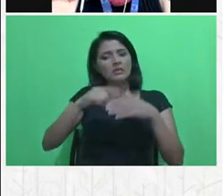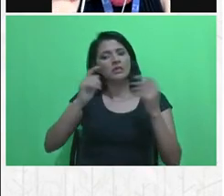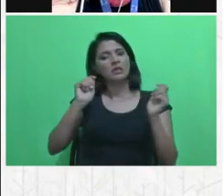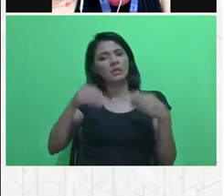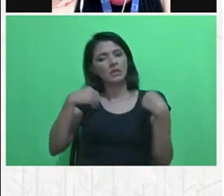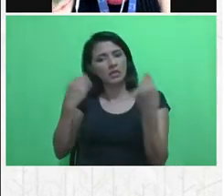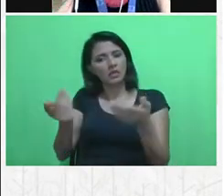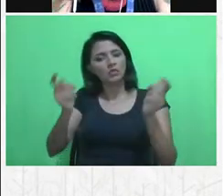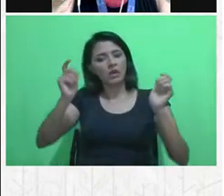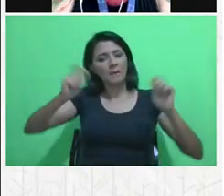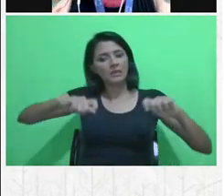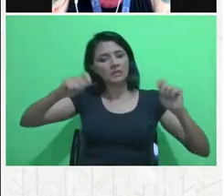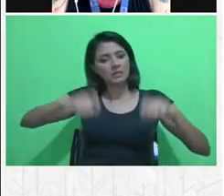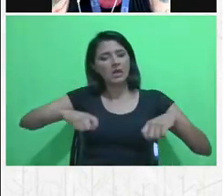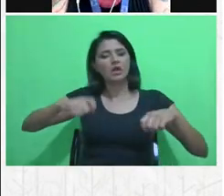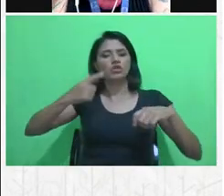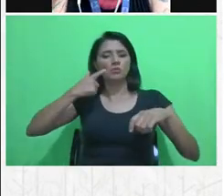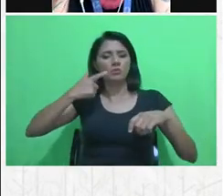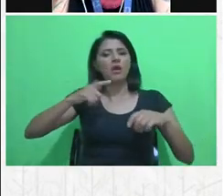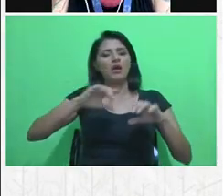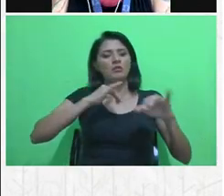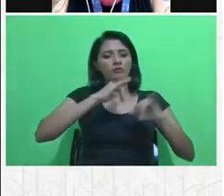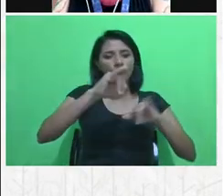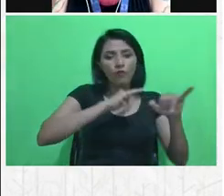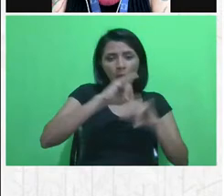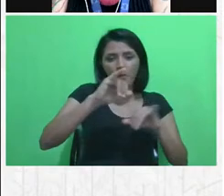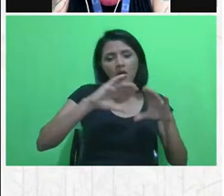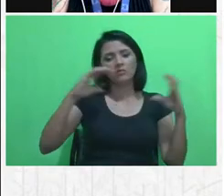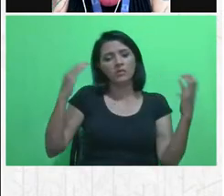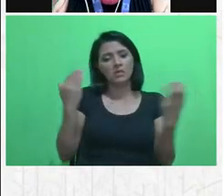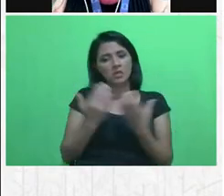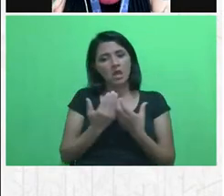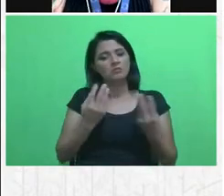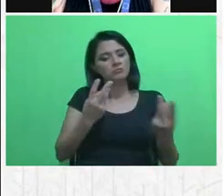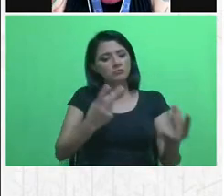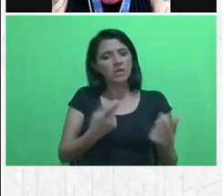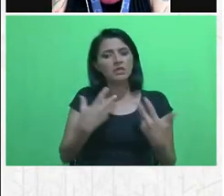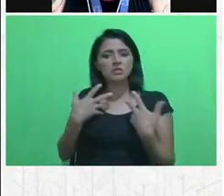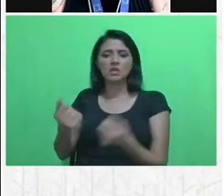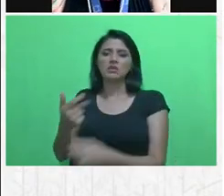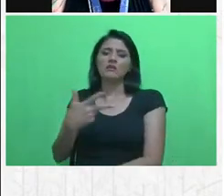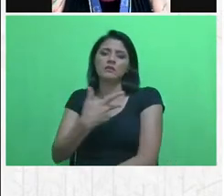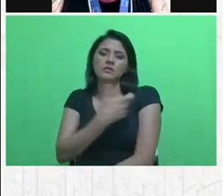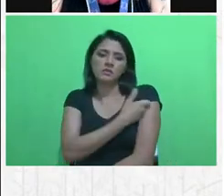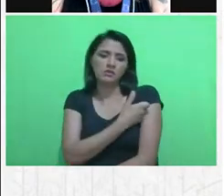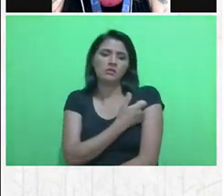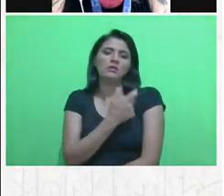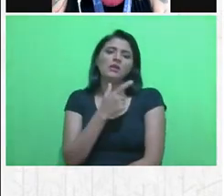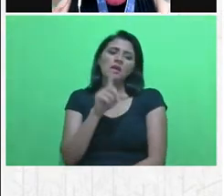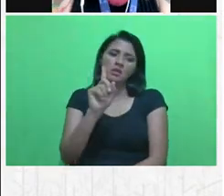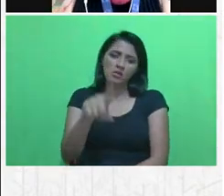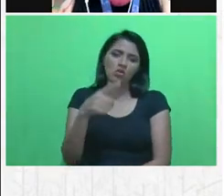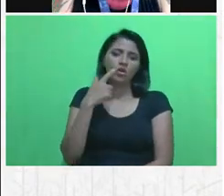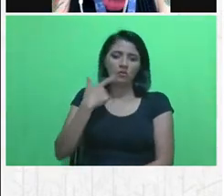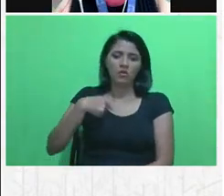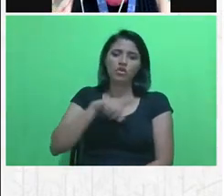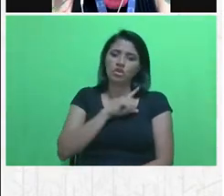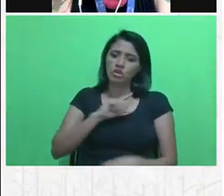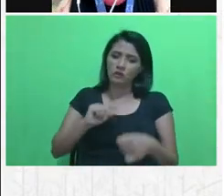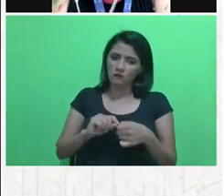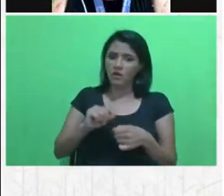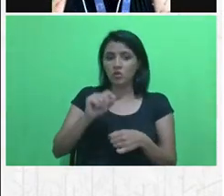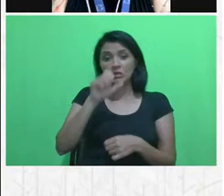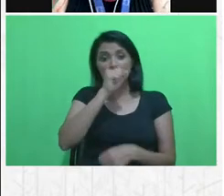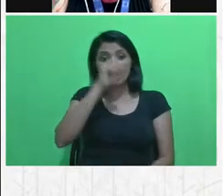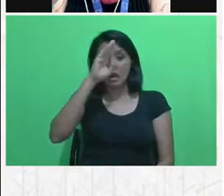formar a comunidade, sensibilizá-las contra a vacina e em parceria com a SAIS também, então, a gente tem feito todos os sábados vacinando